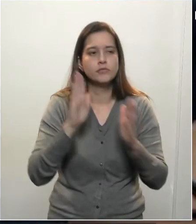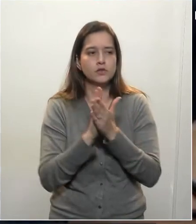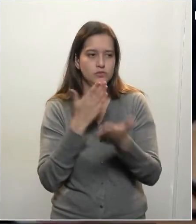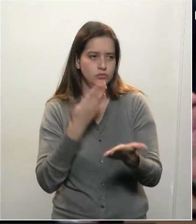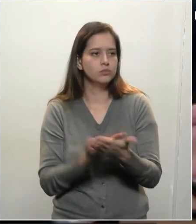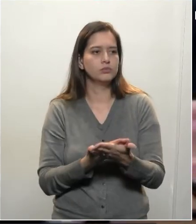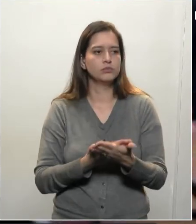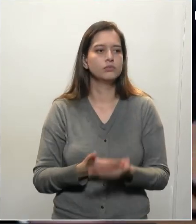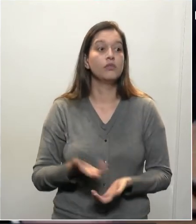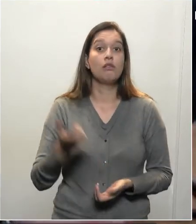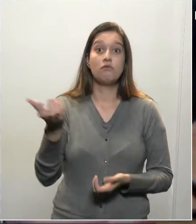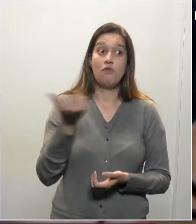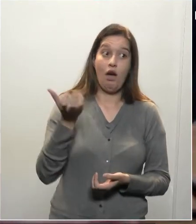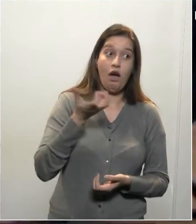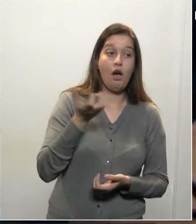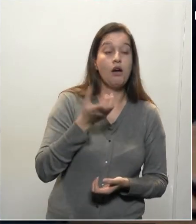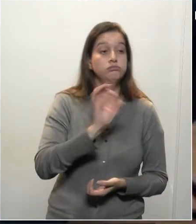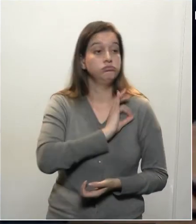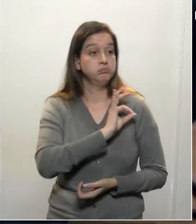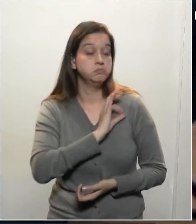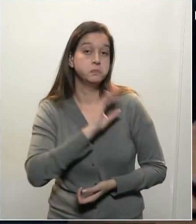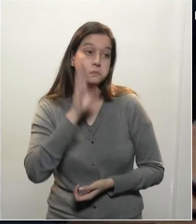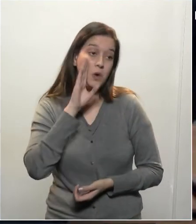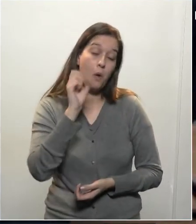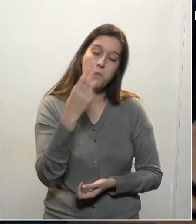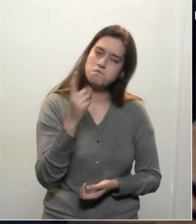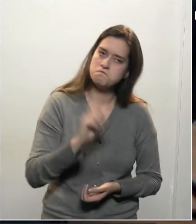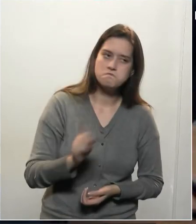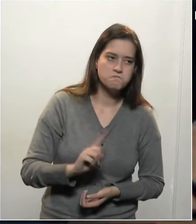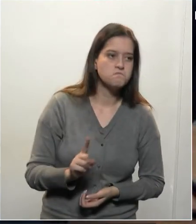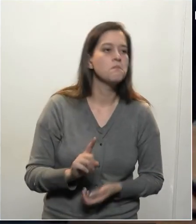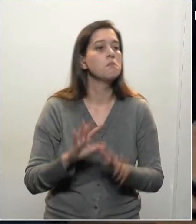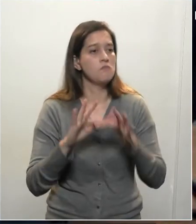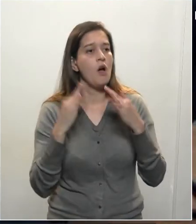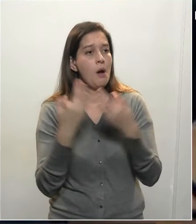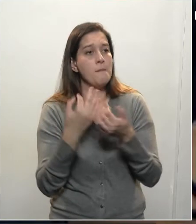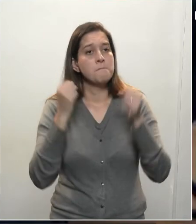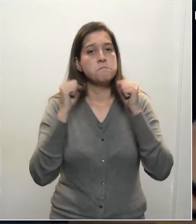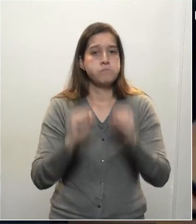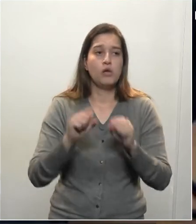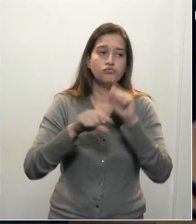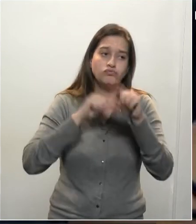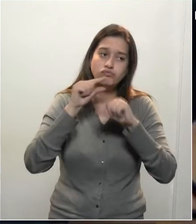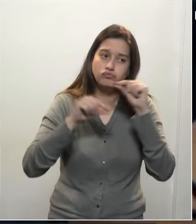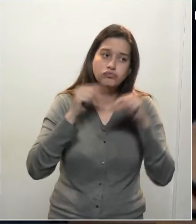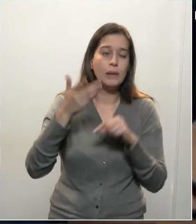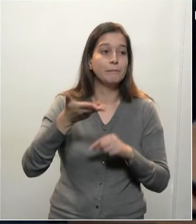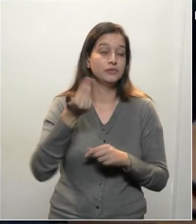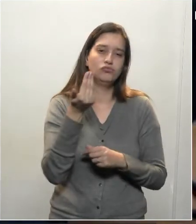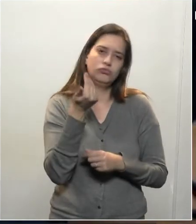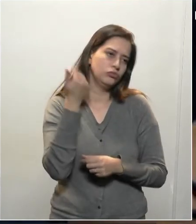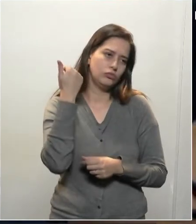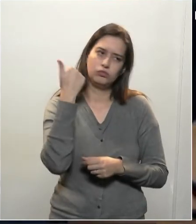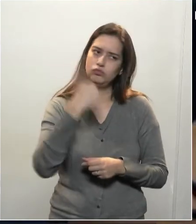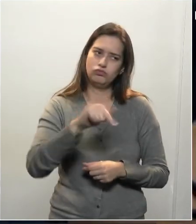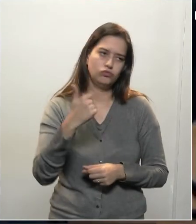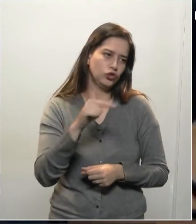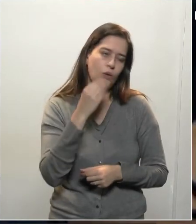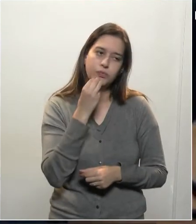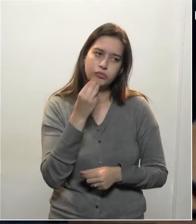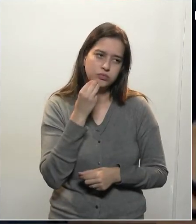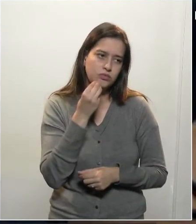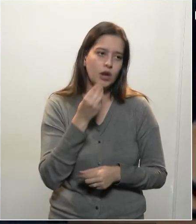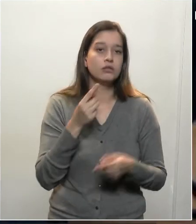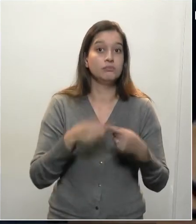não. Nós vamos decidir com a família aí, mas nós temos oportunidade. Outrora nunca não foi dada essa oportunidade. Hoje, através da